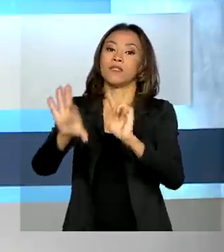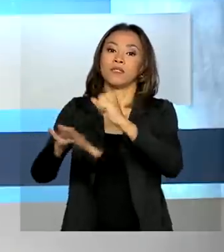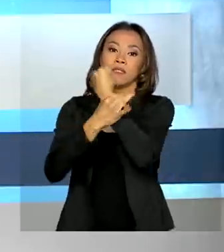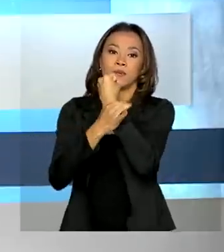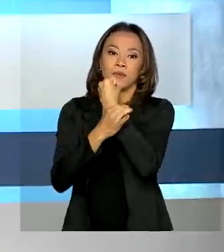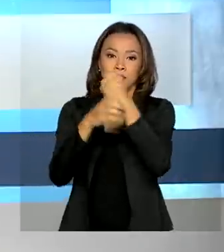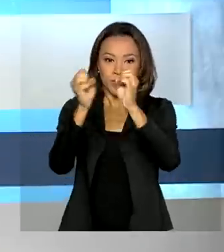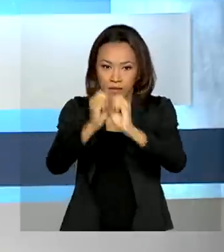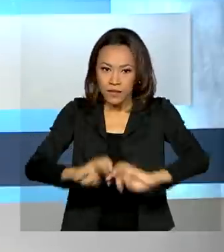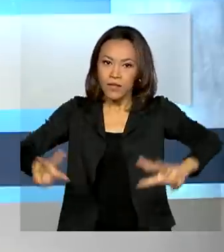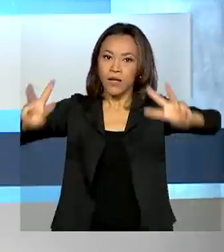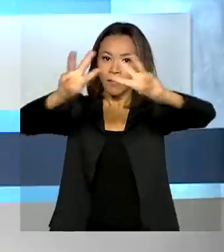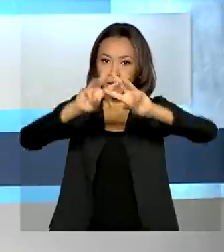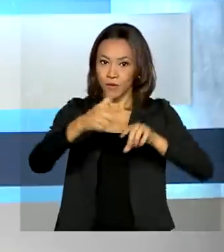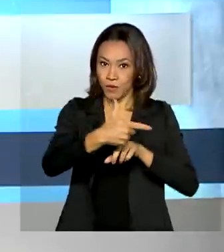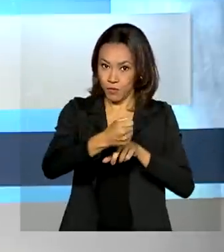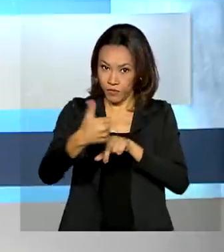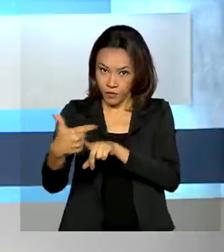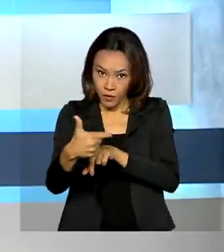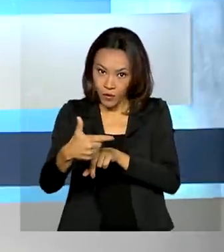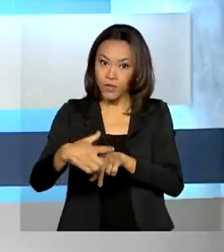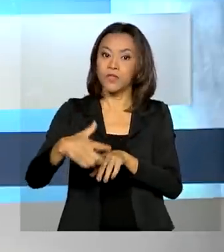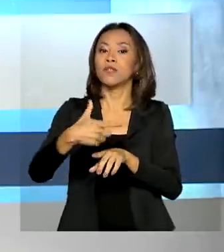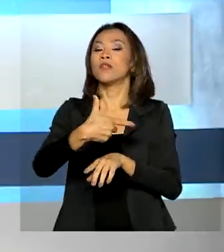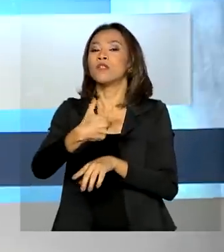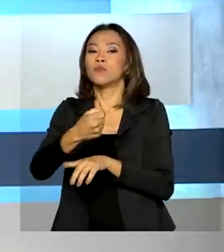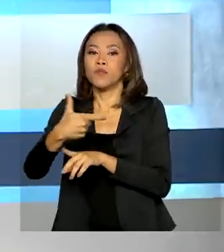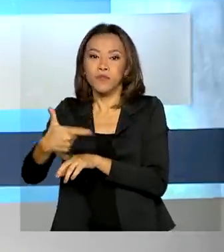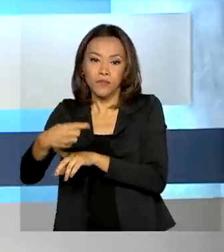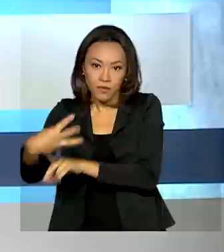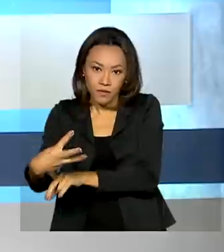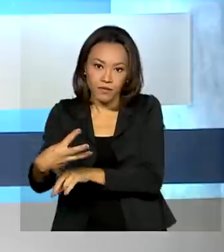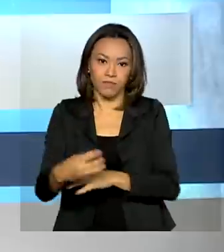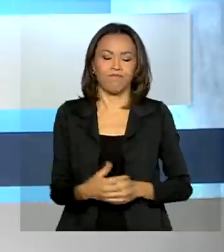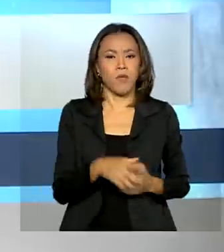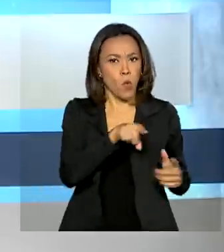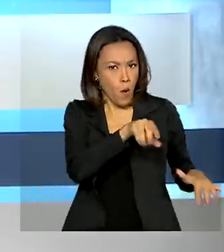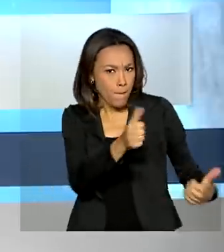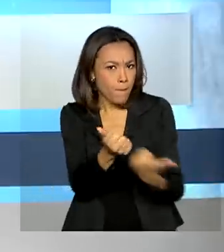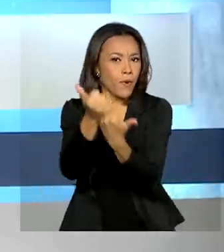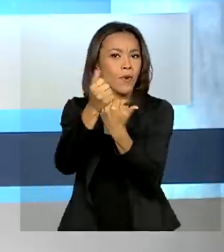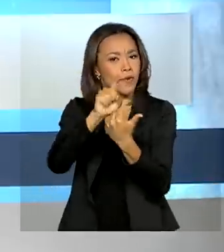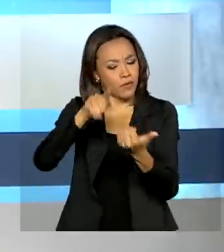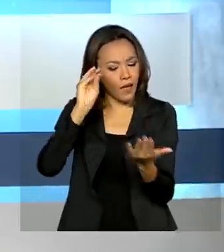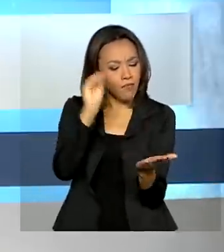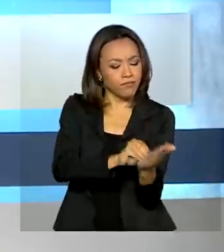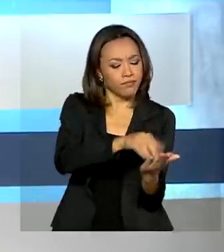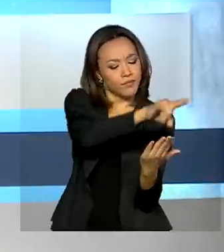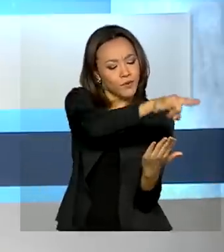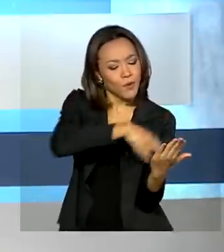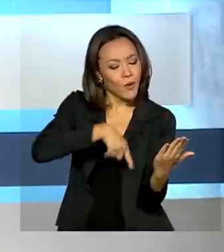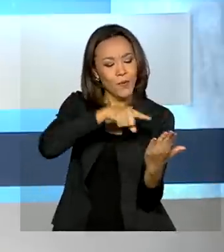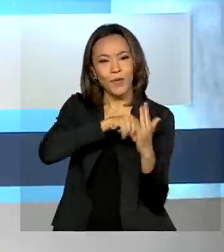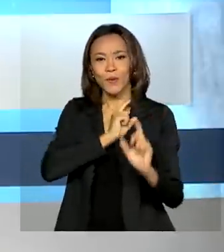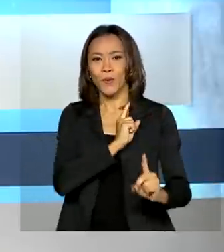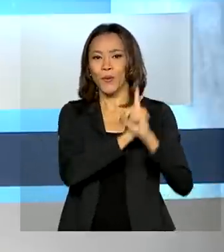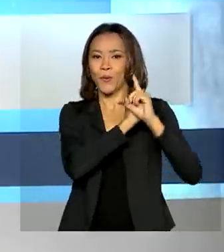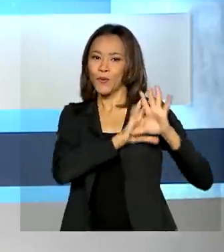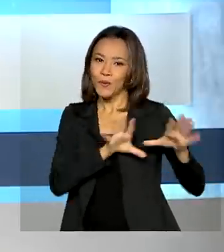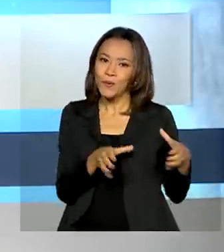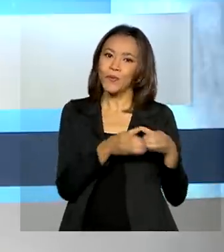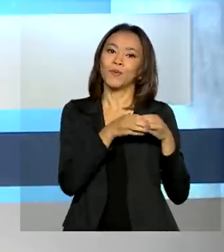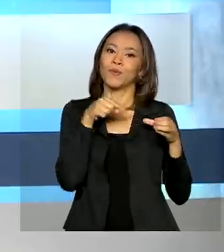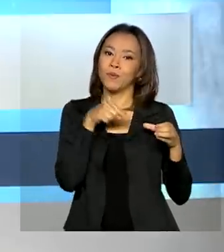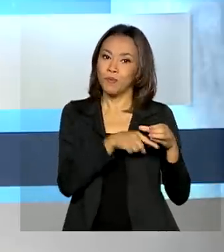das Nações Unidas em 2022 e 2023. O apoio está no documento final do Encontro de Líderes,